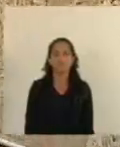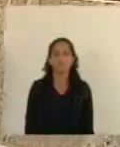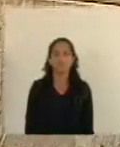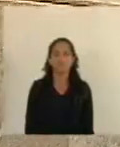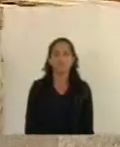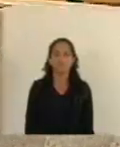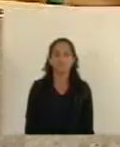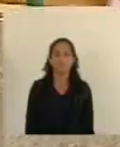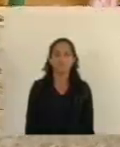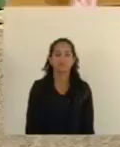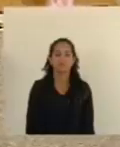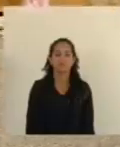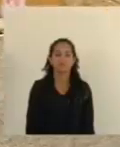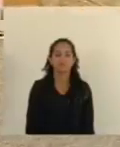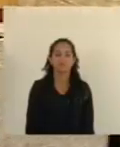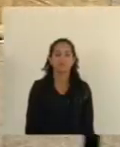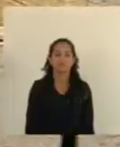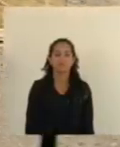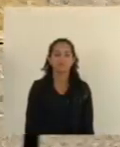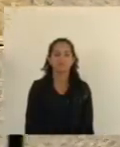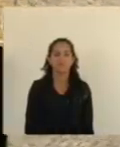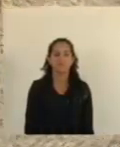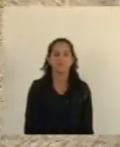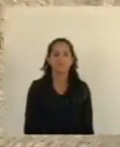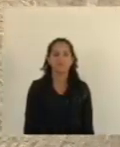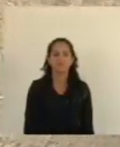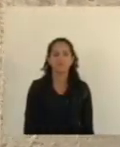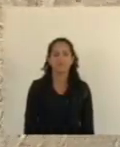Com a